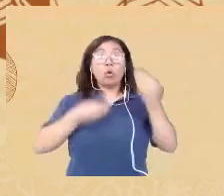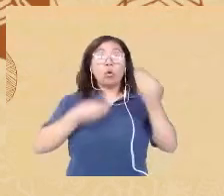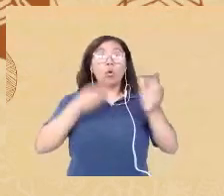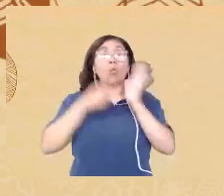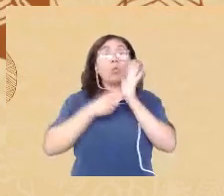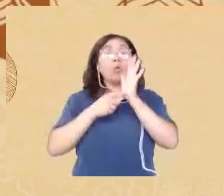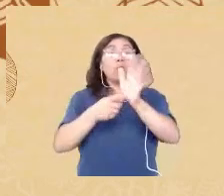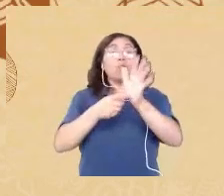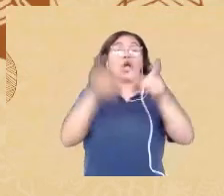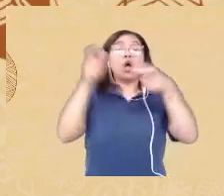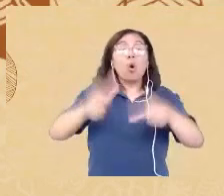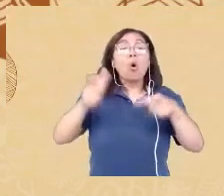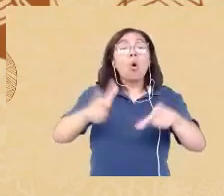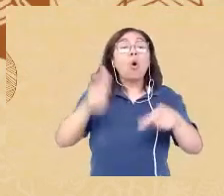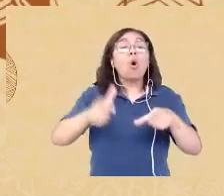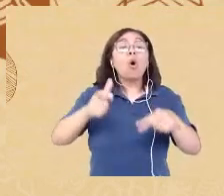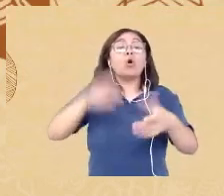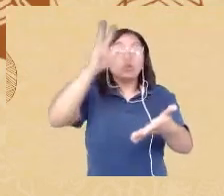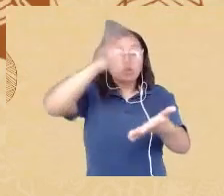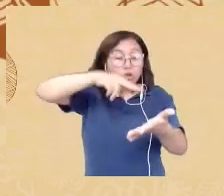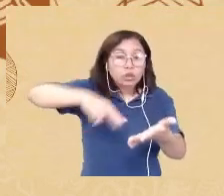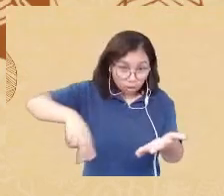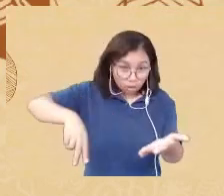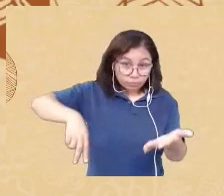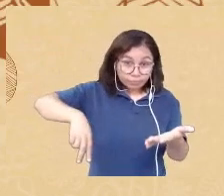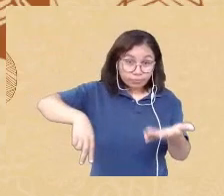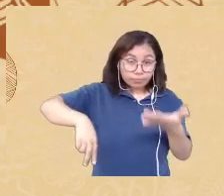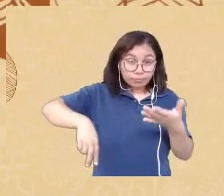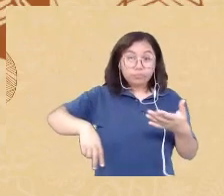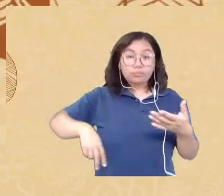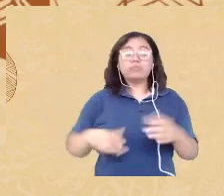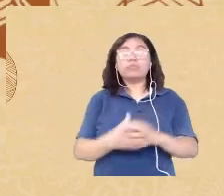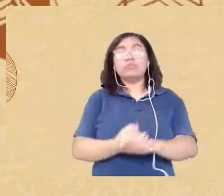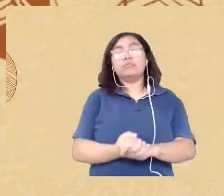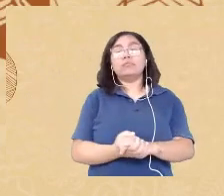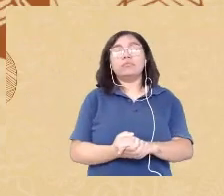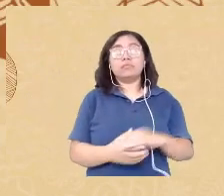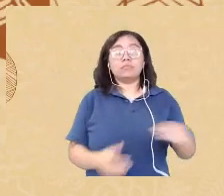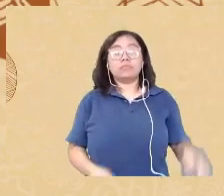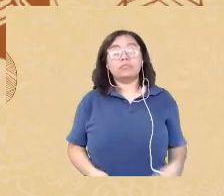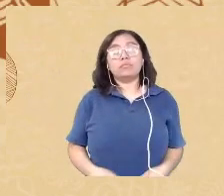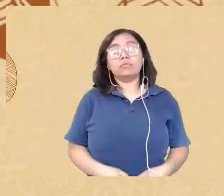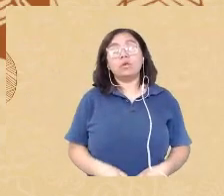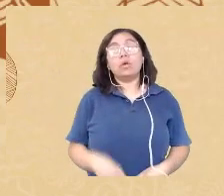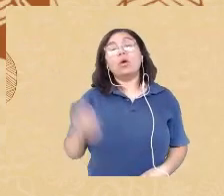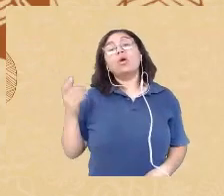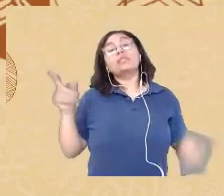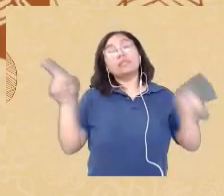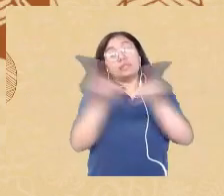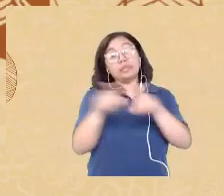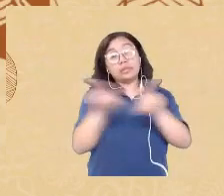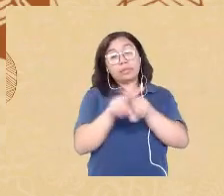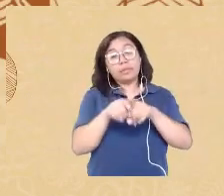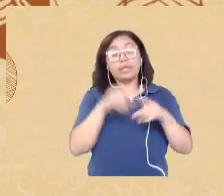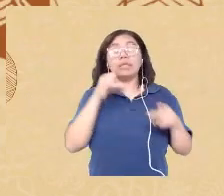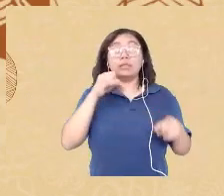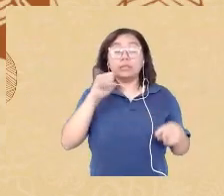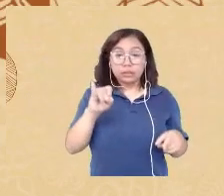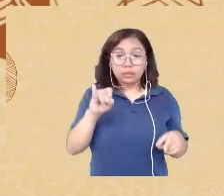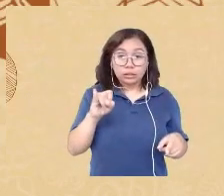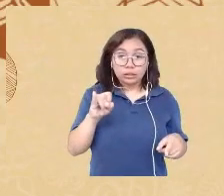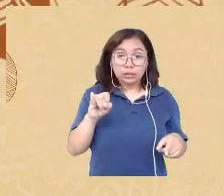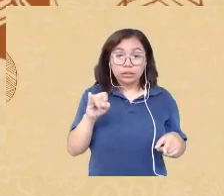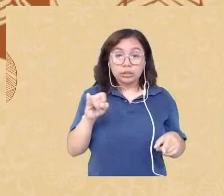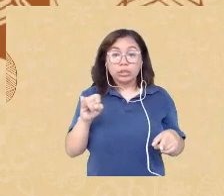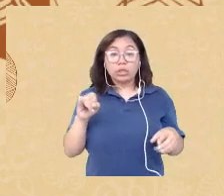referências brasileiras e africanas enfim um pouco dessa troca é outra coisa é se sabe né contar os estudos em África